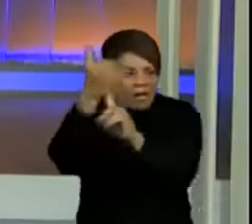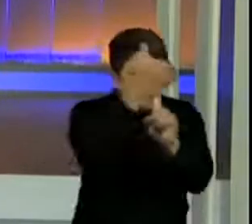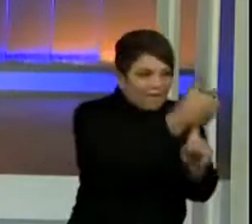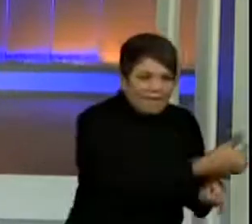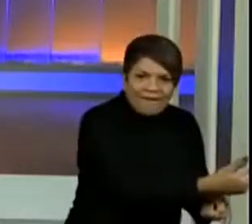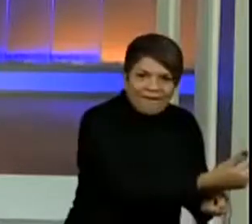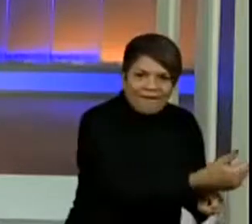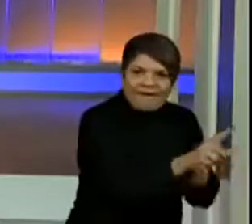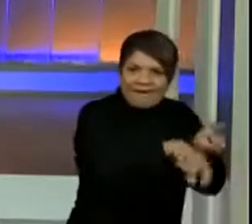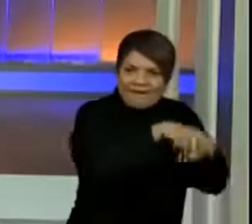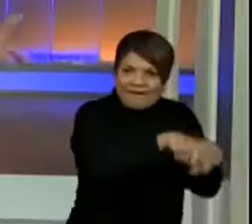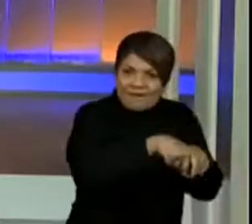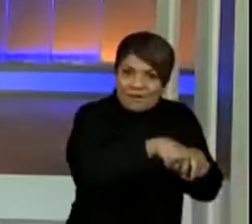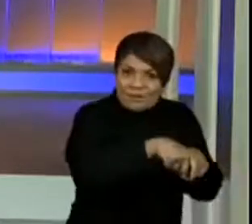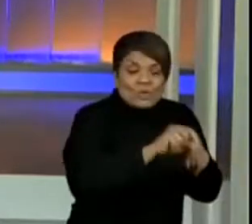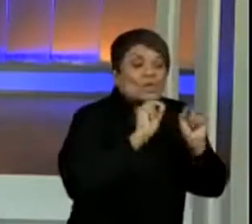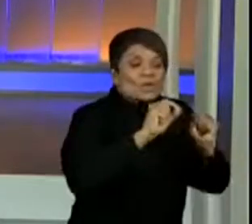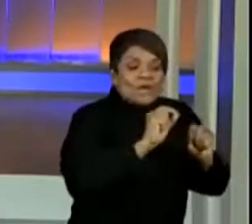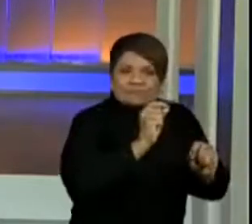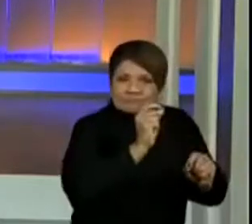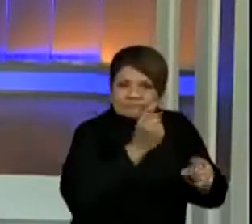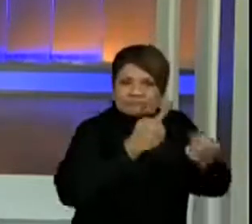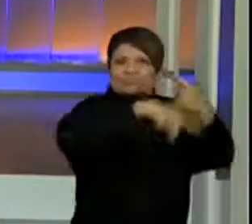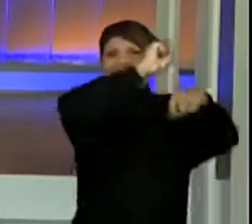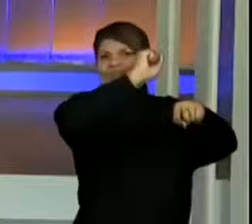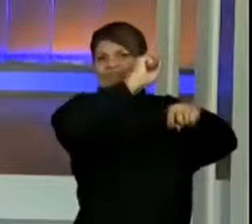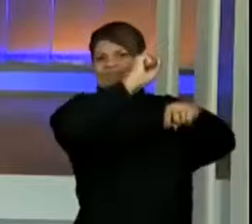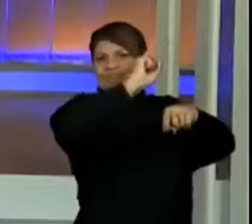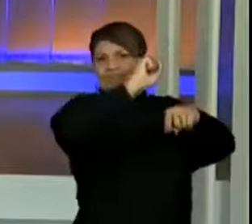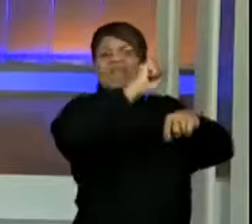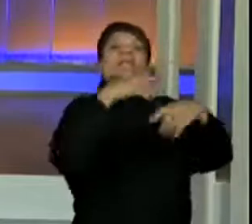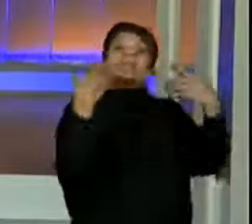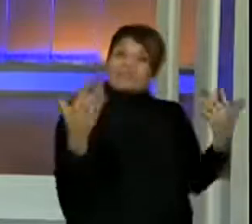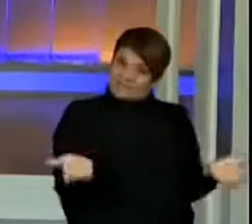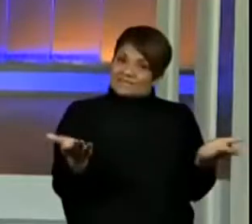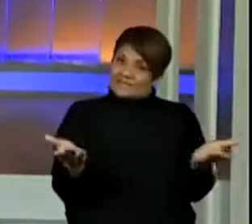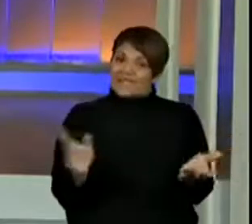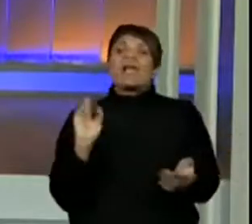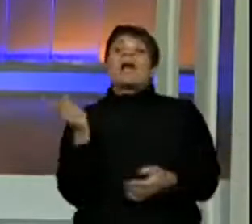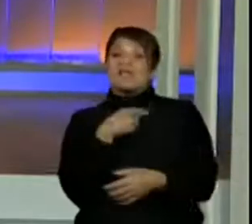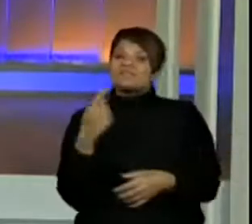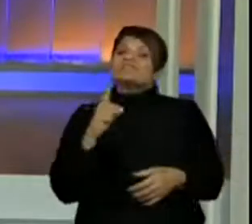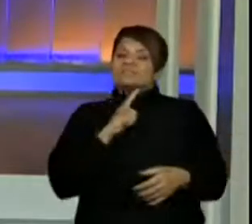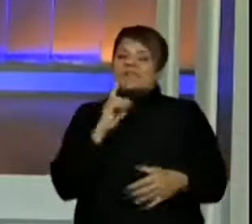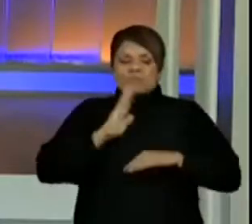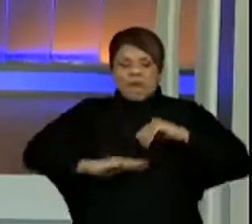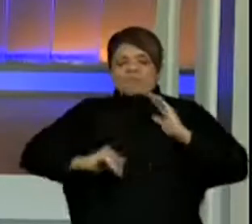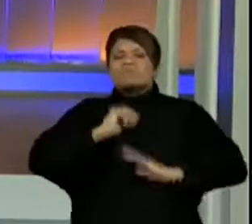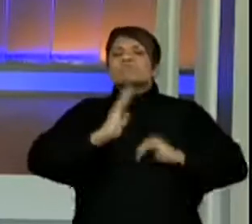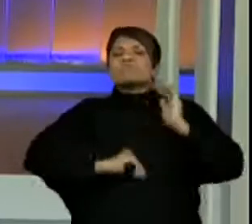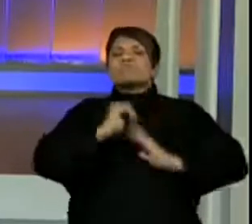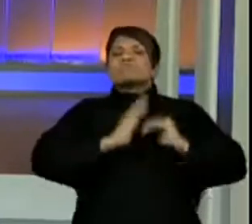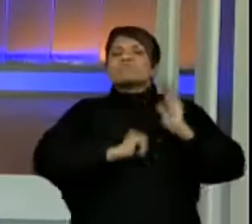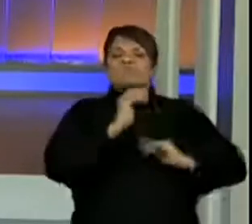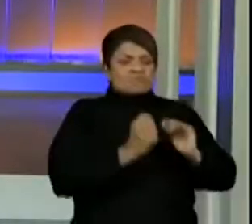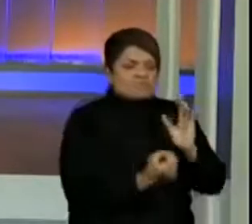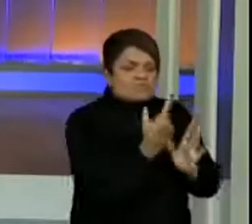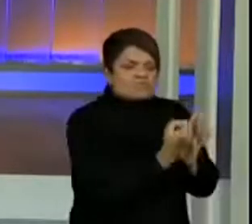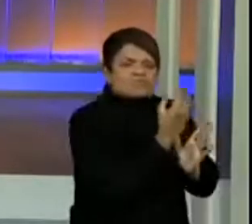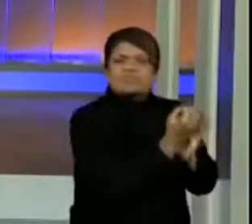para o campo um maior desenvolvimento. E assim, nós temos uma produção agrícola,